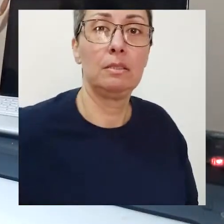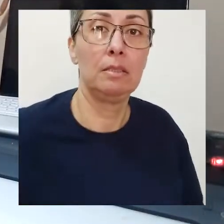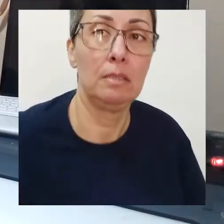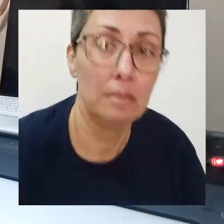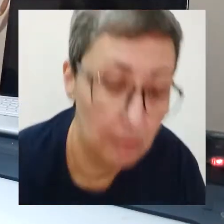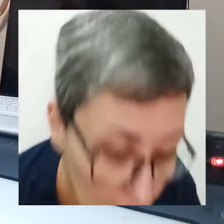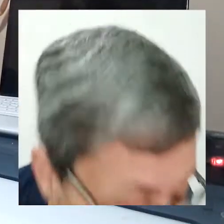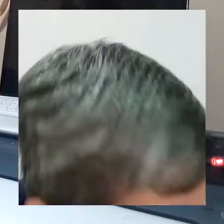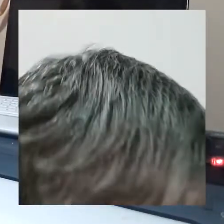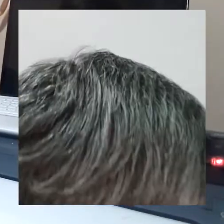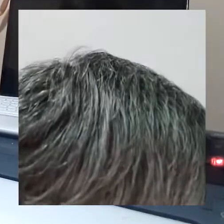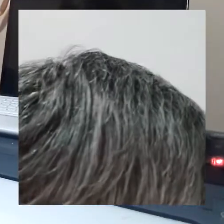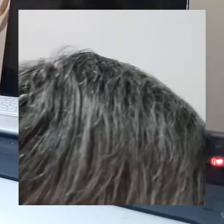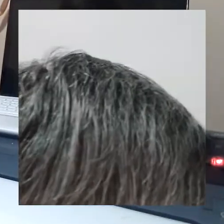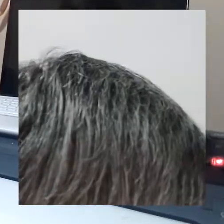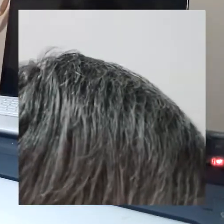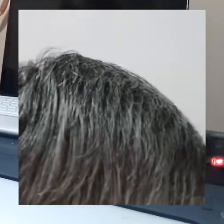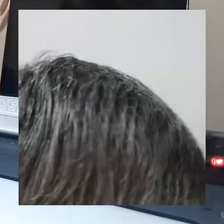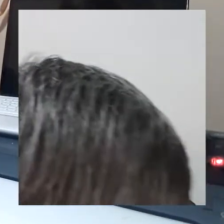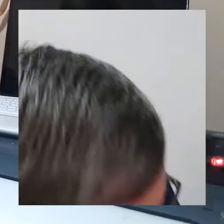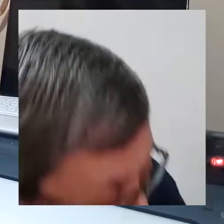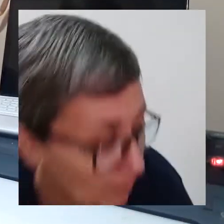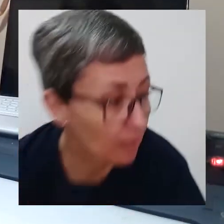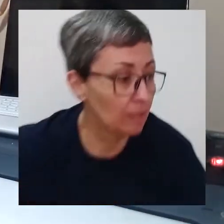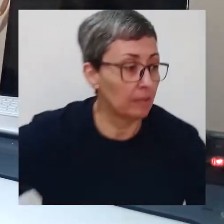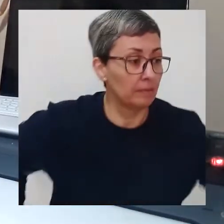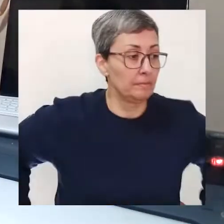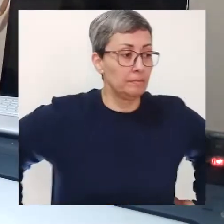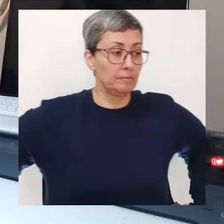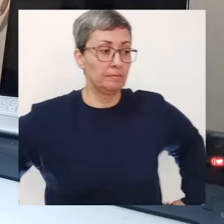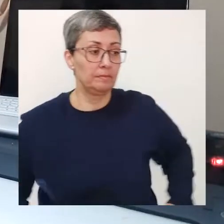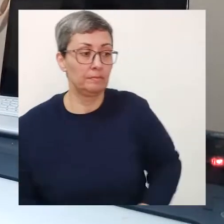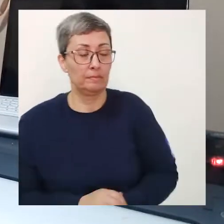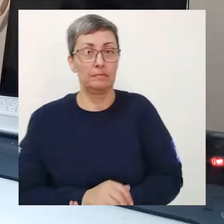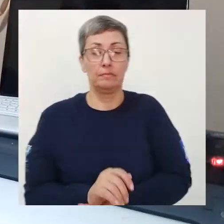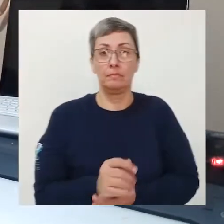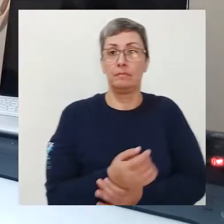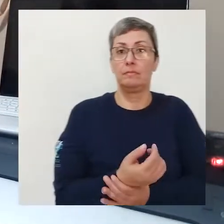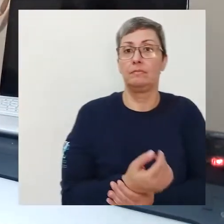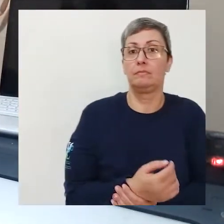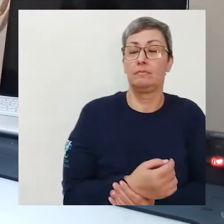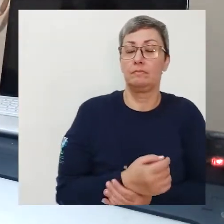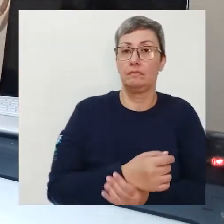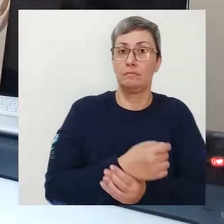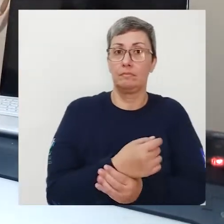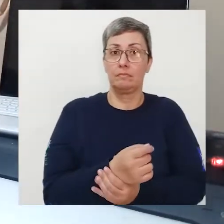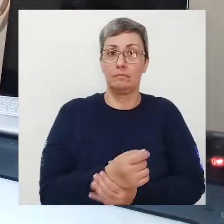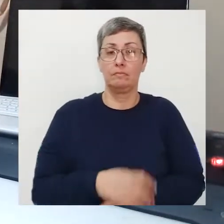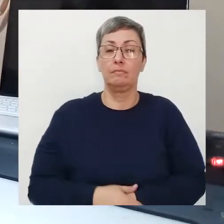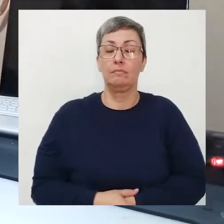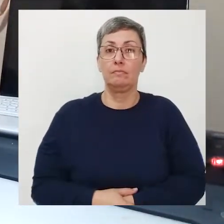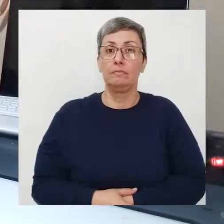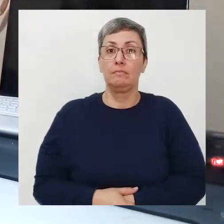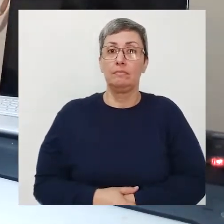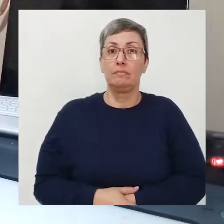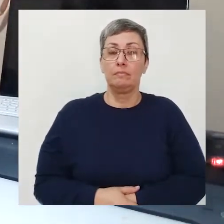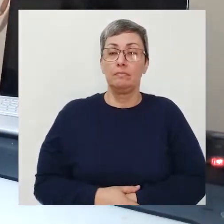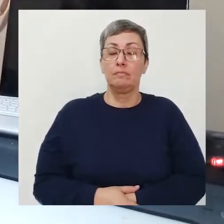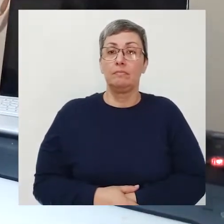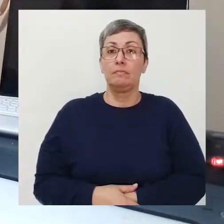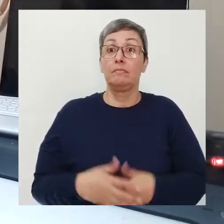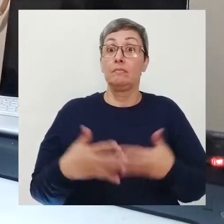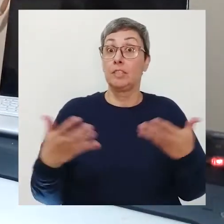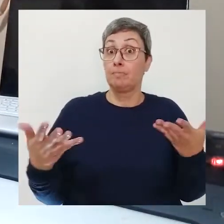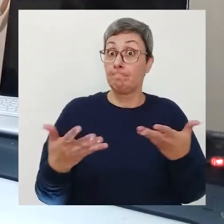nesse processo de transição do desenvolvimento humano é inserir experiências